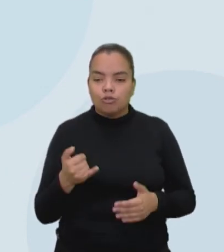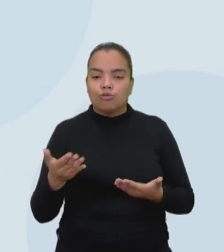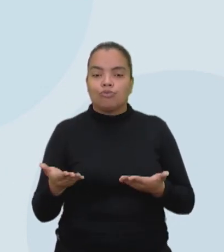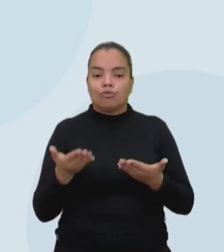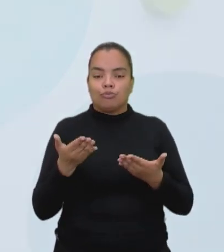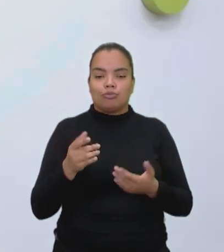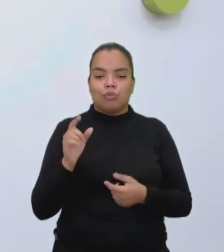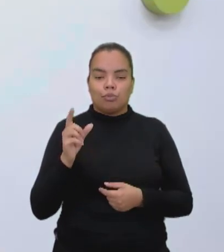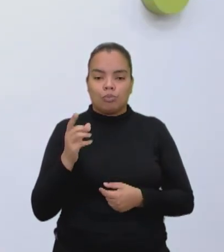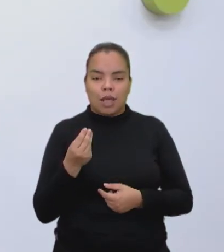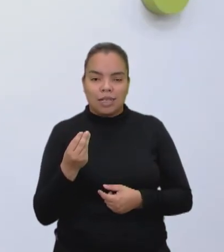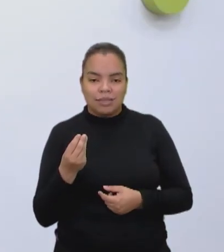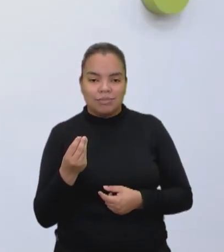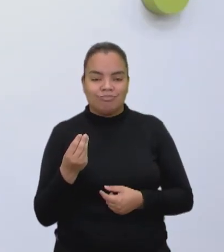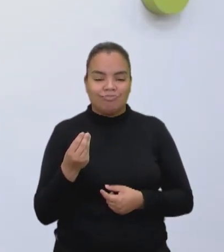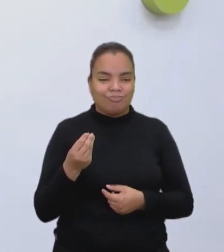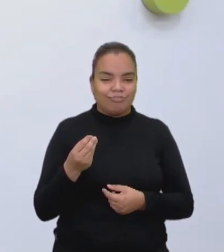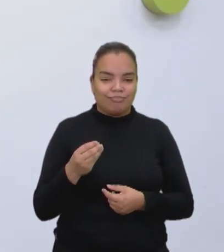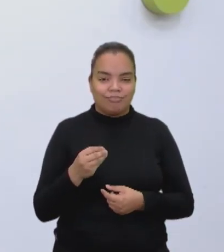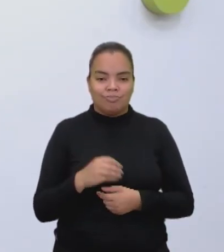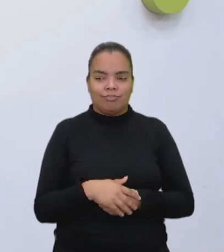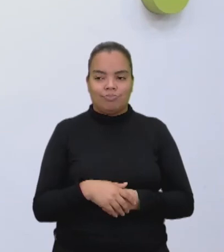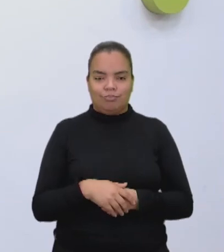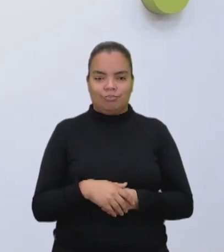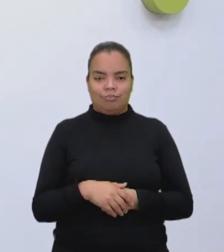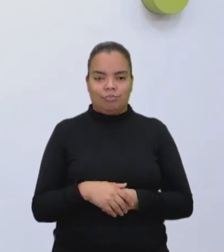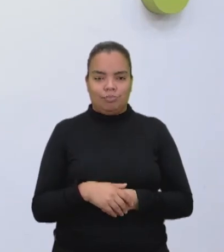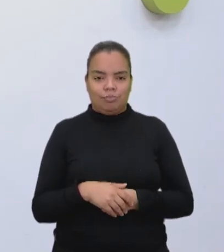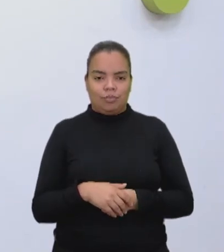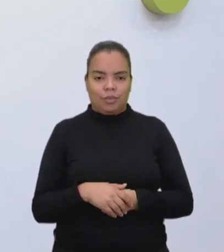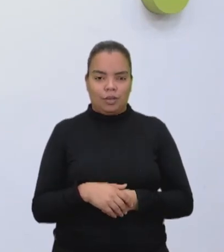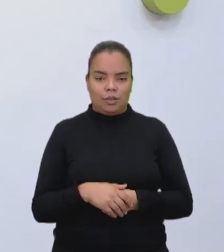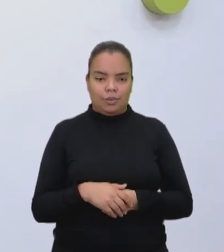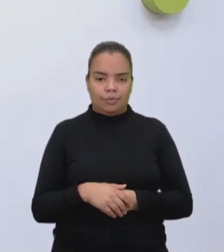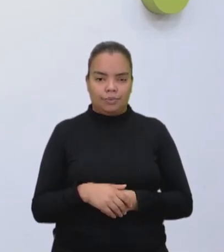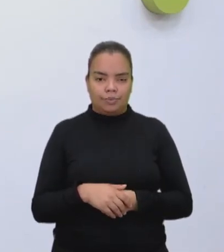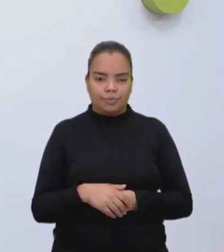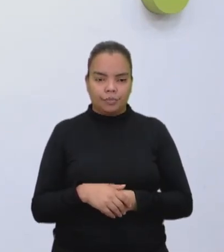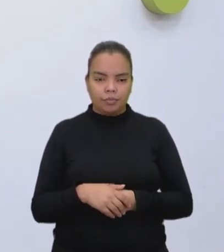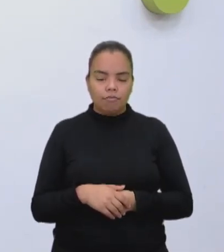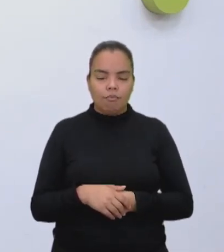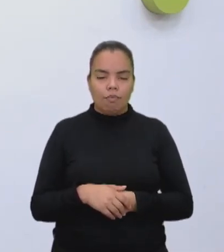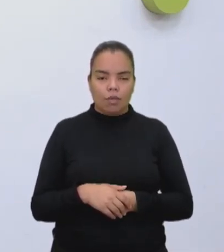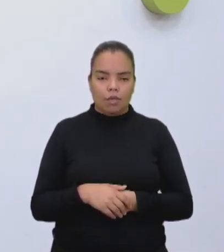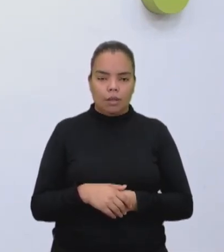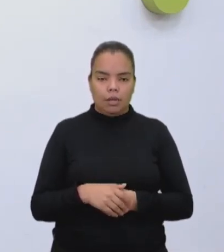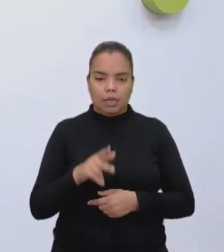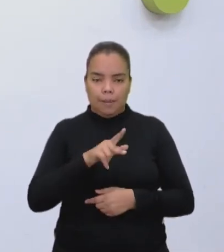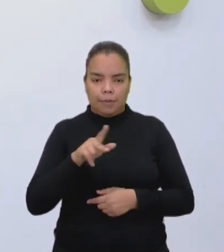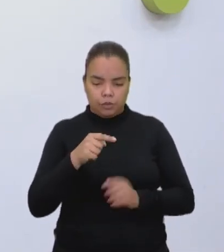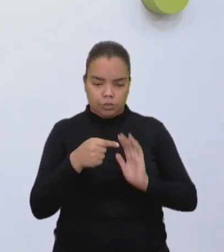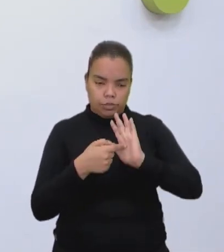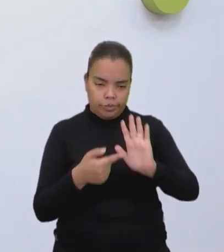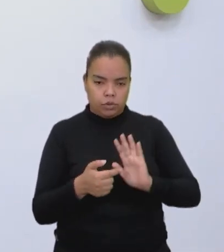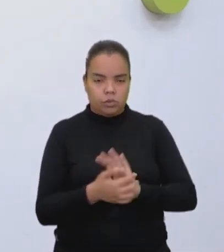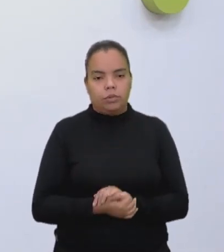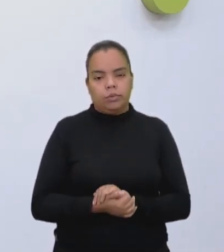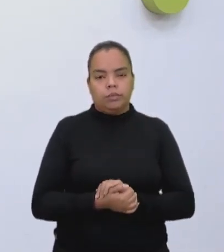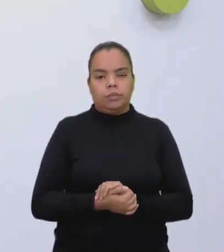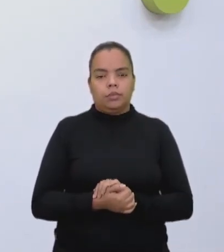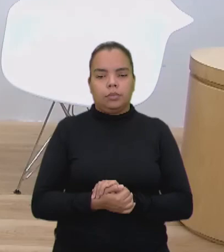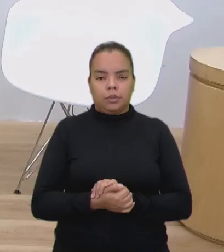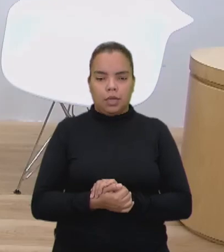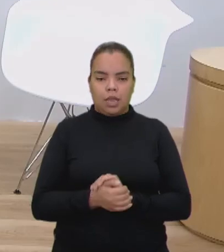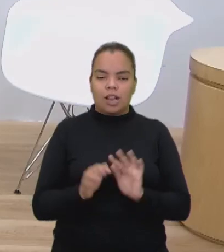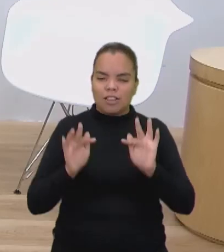vezes tem uma liquidez maior do que aquela continha que deu na taxa de lucro que a professora tão brilhantemente explicou.